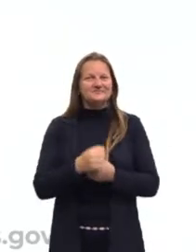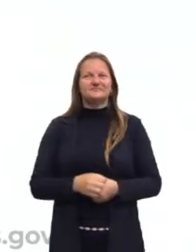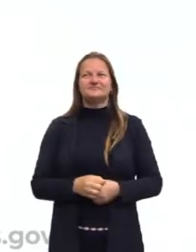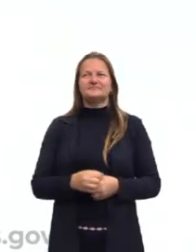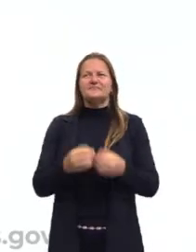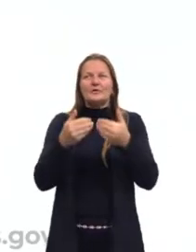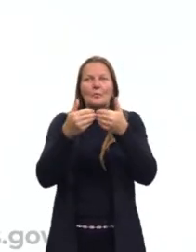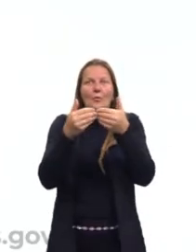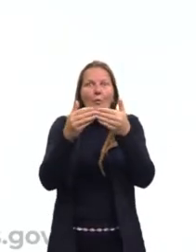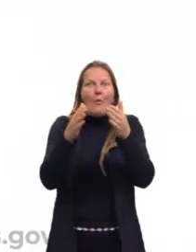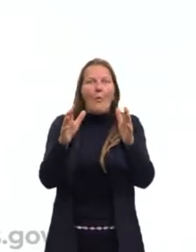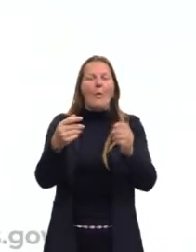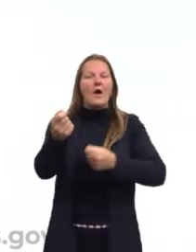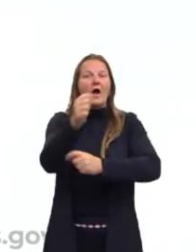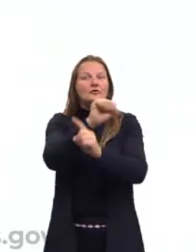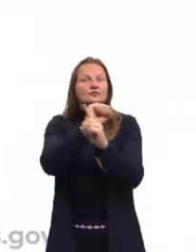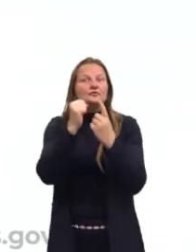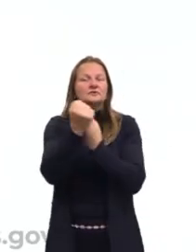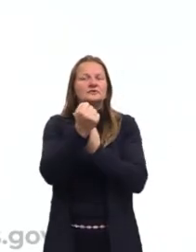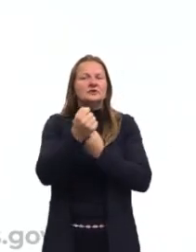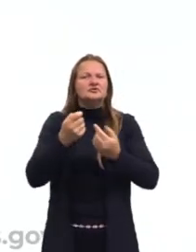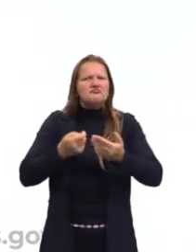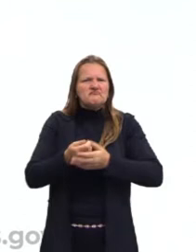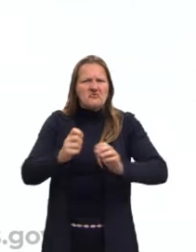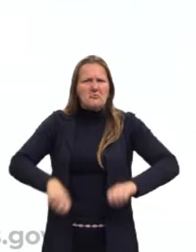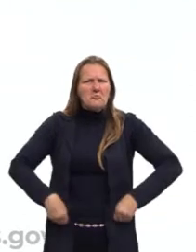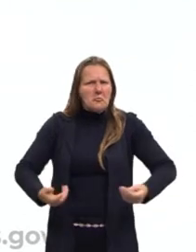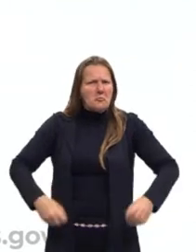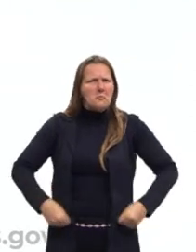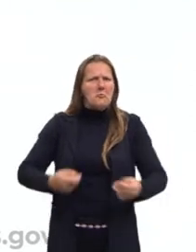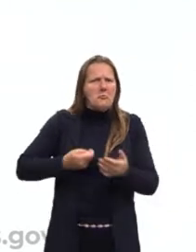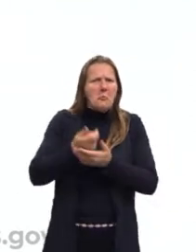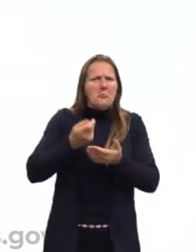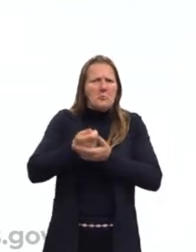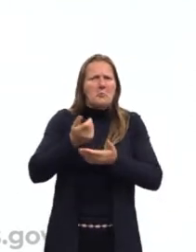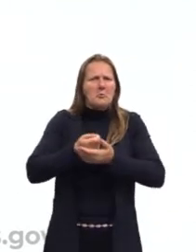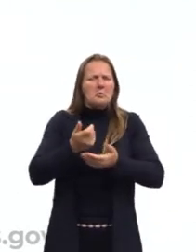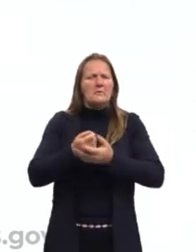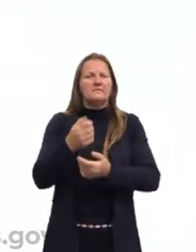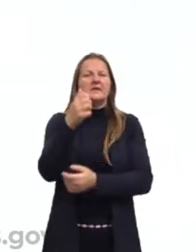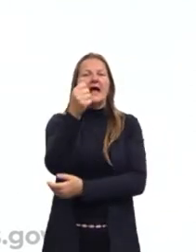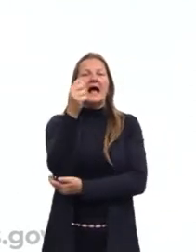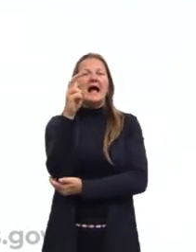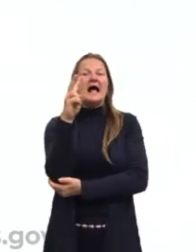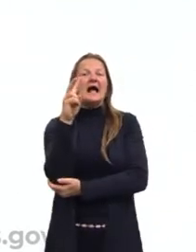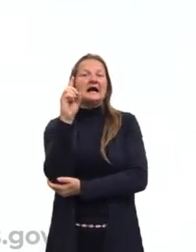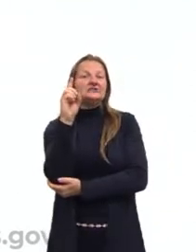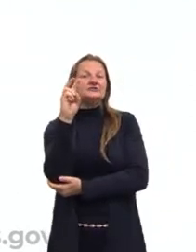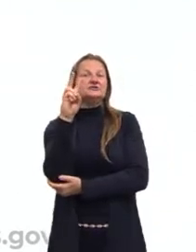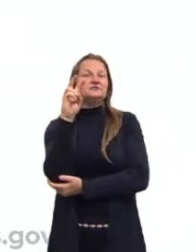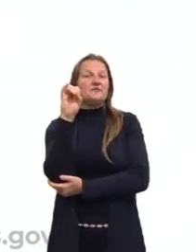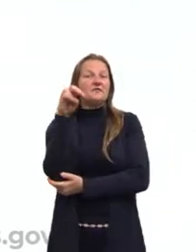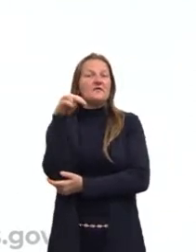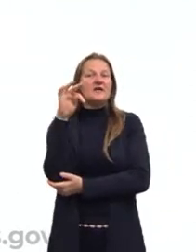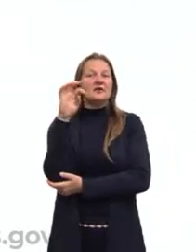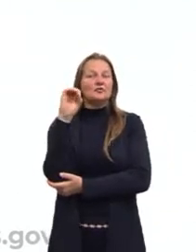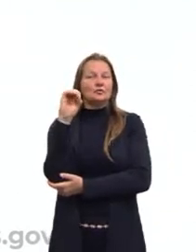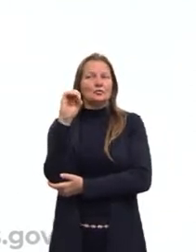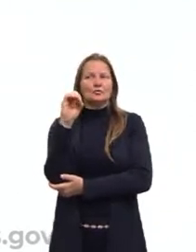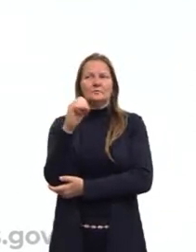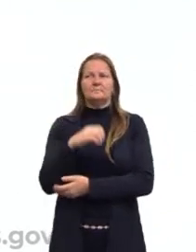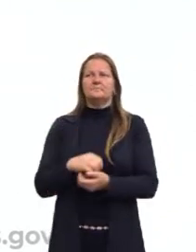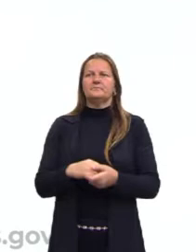Advento da sociedade de consumo. O que é advento, né? Essa palavra do nosso colega Jaysson.